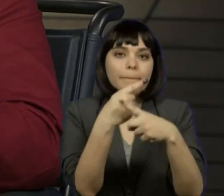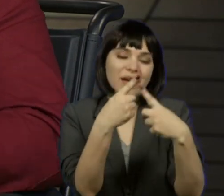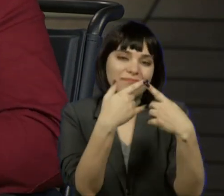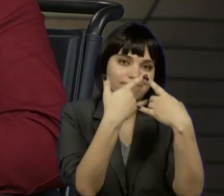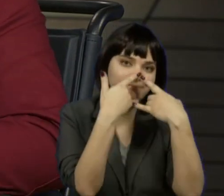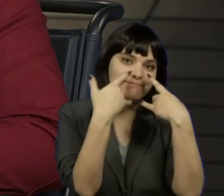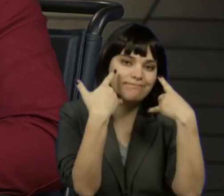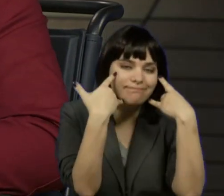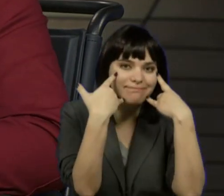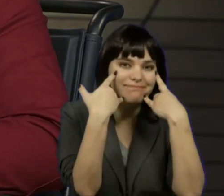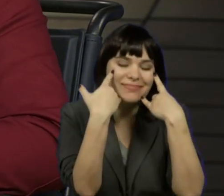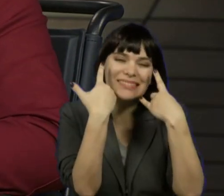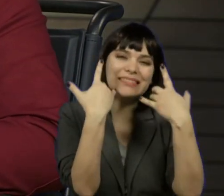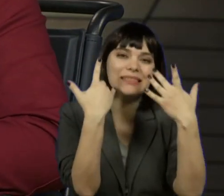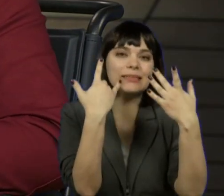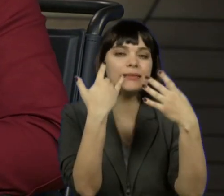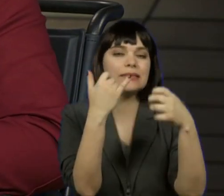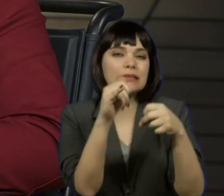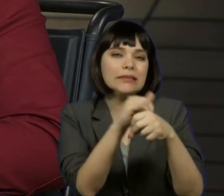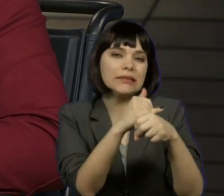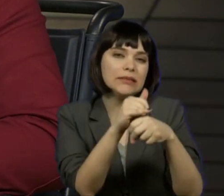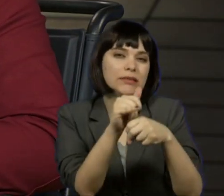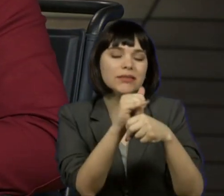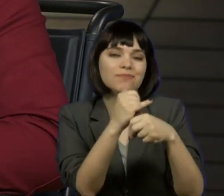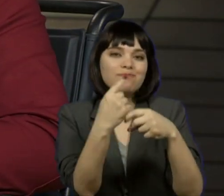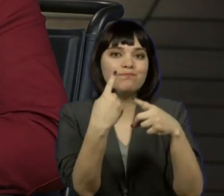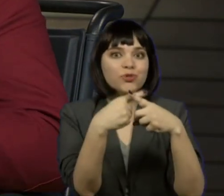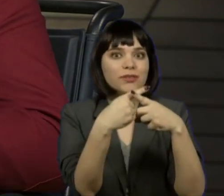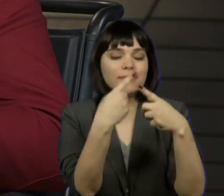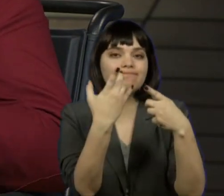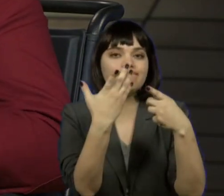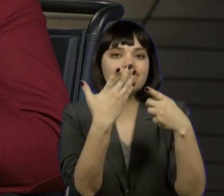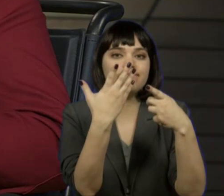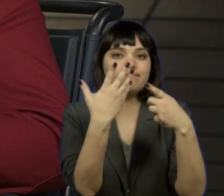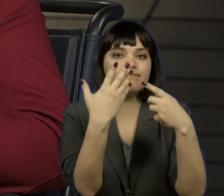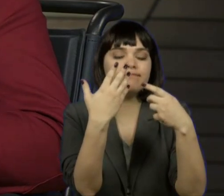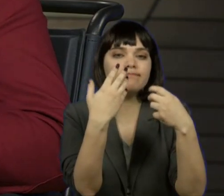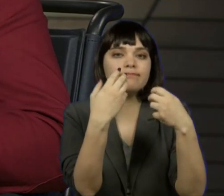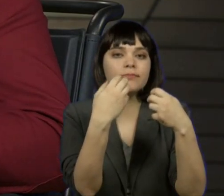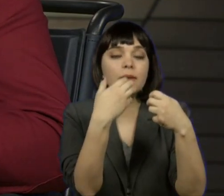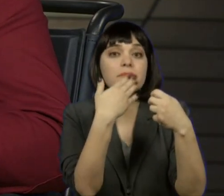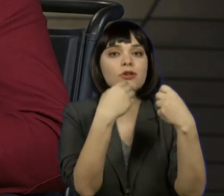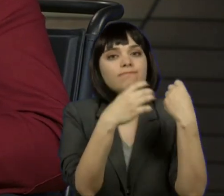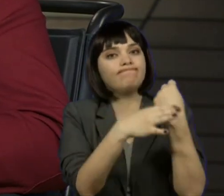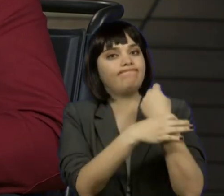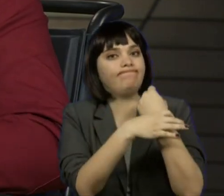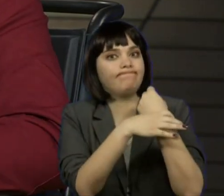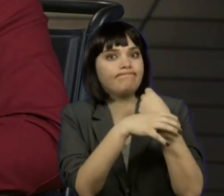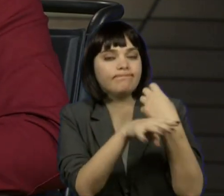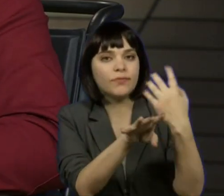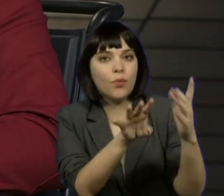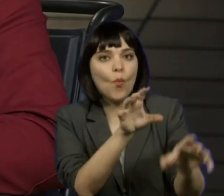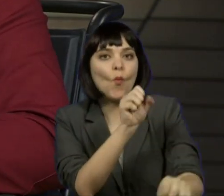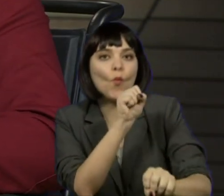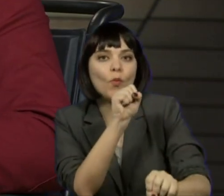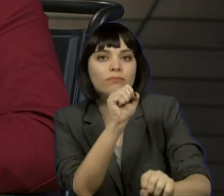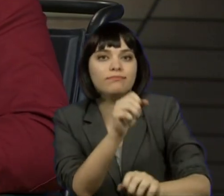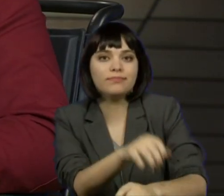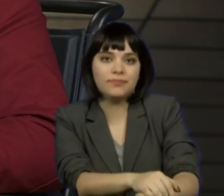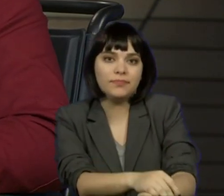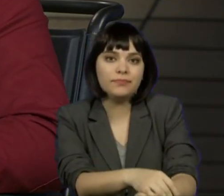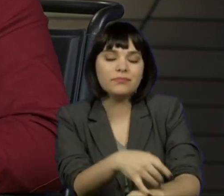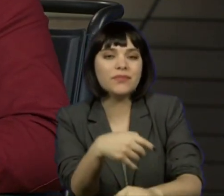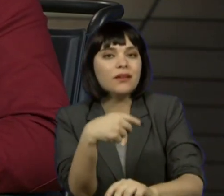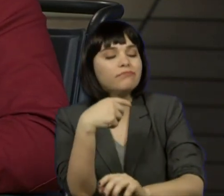tentamos várias máscaras para aumentar aí essa questão da segurança. Mas nenhuma deu